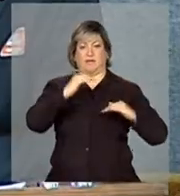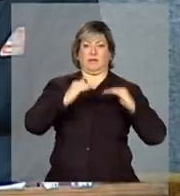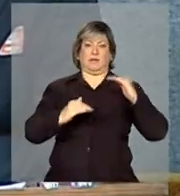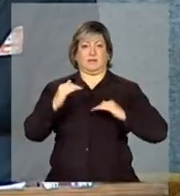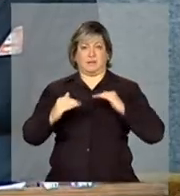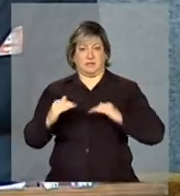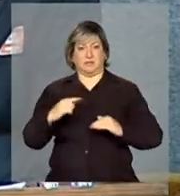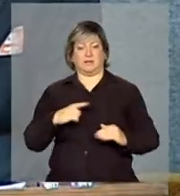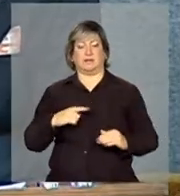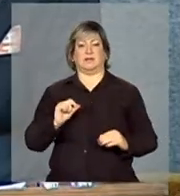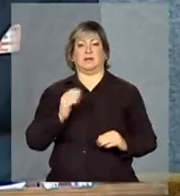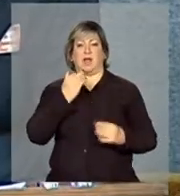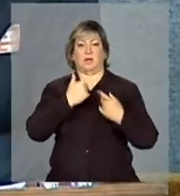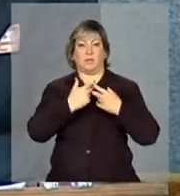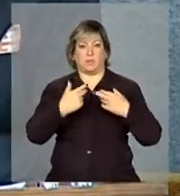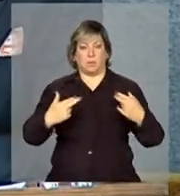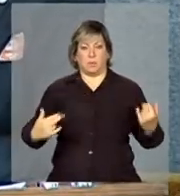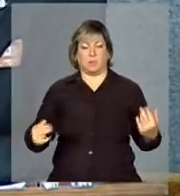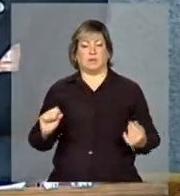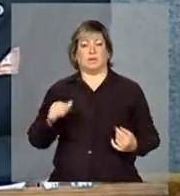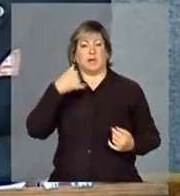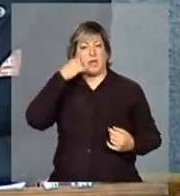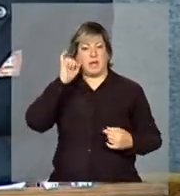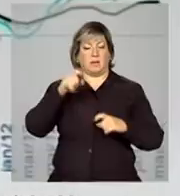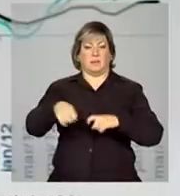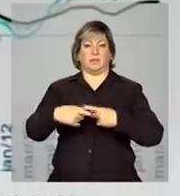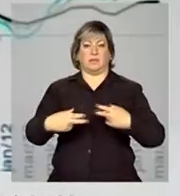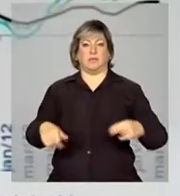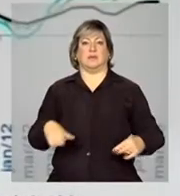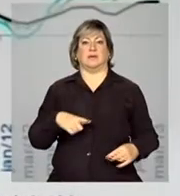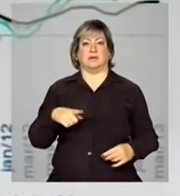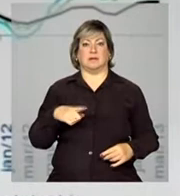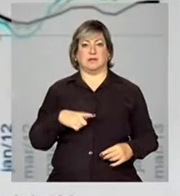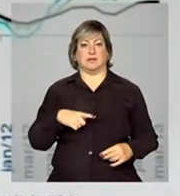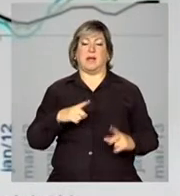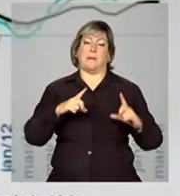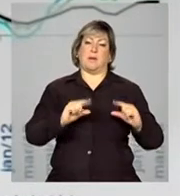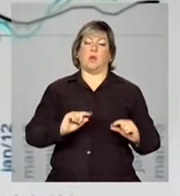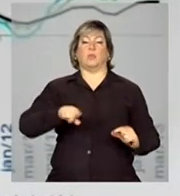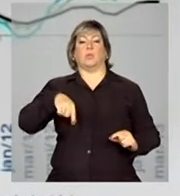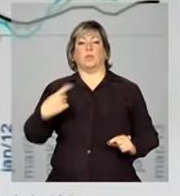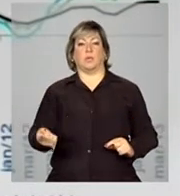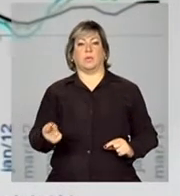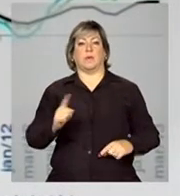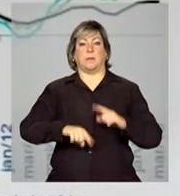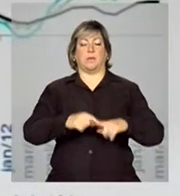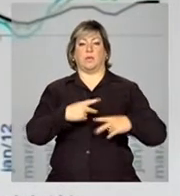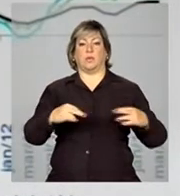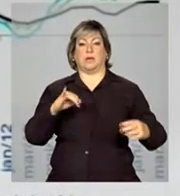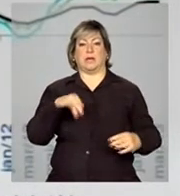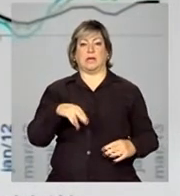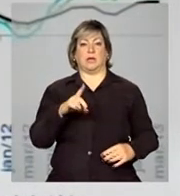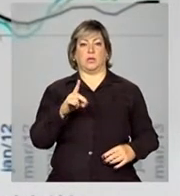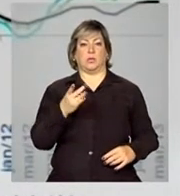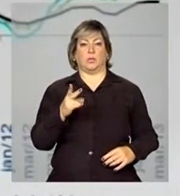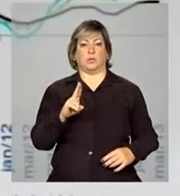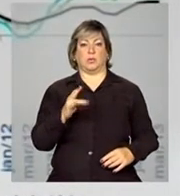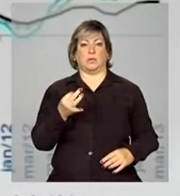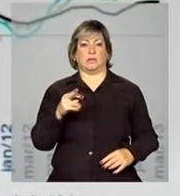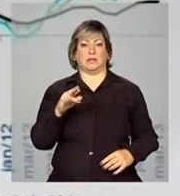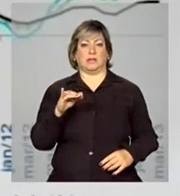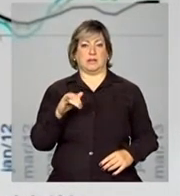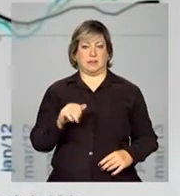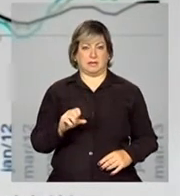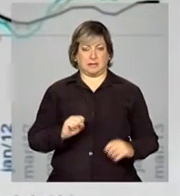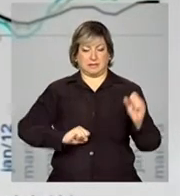dos produtos agropecuários, ela é bem maior do que o dos produtos industriais, e a gente observa na ponta ali uma certa